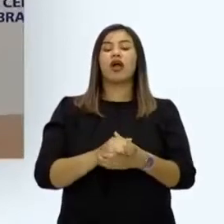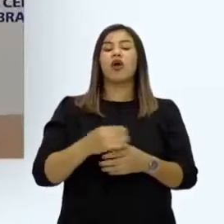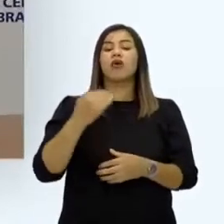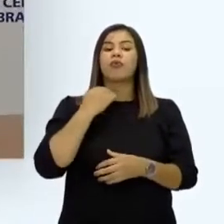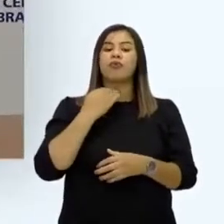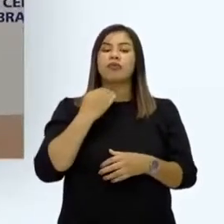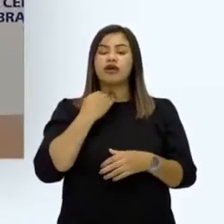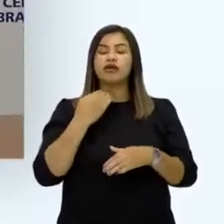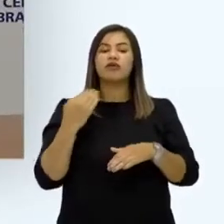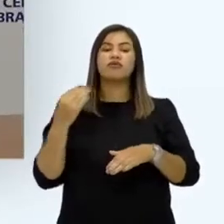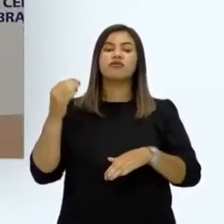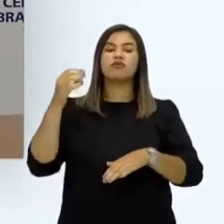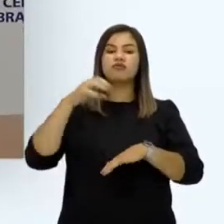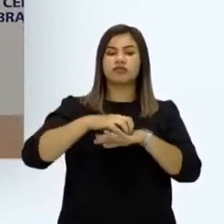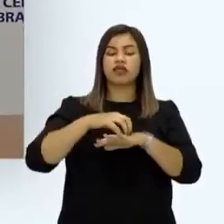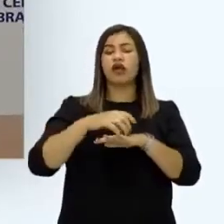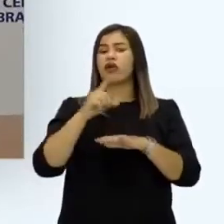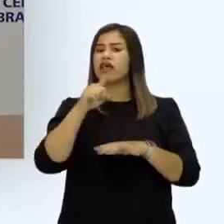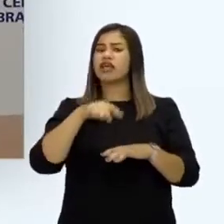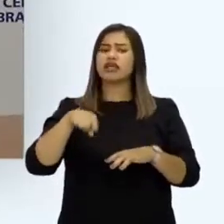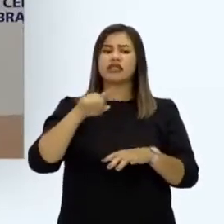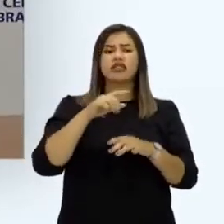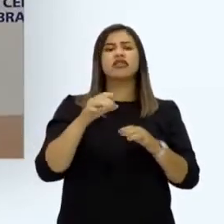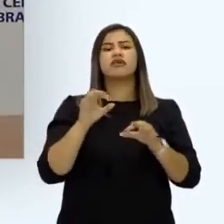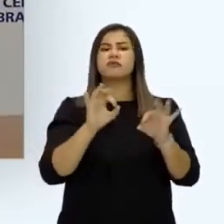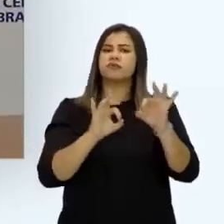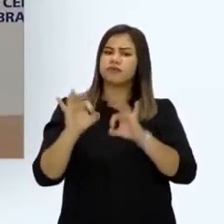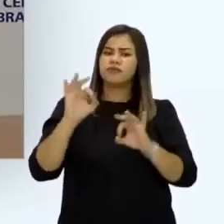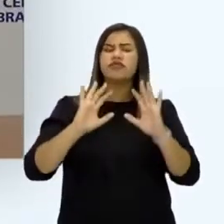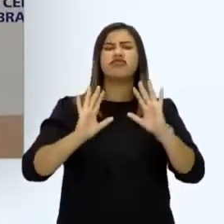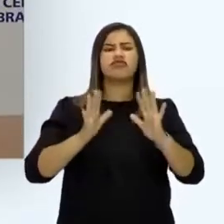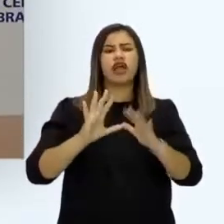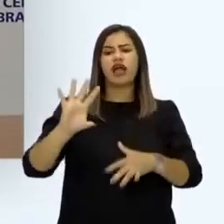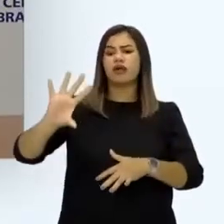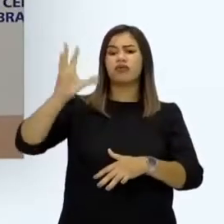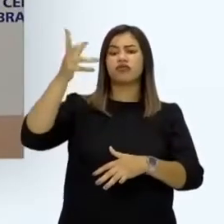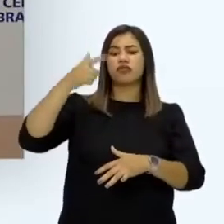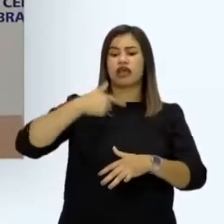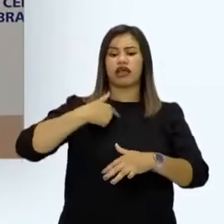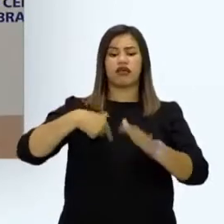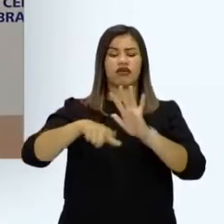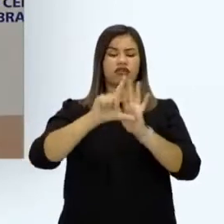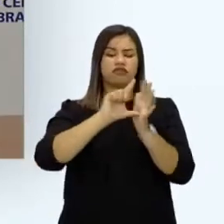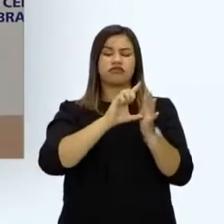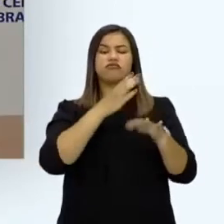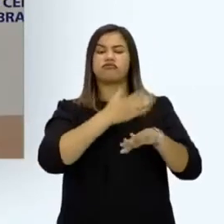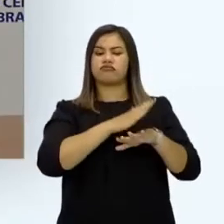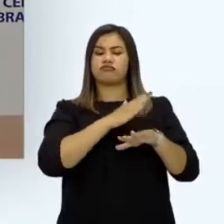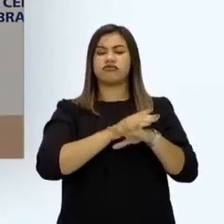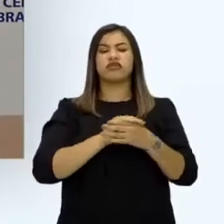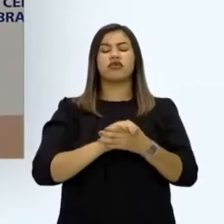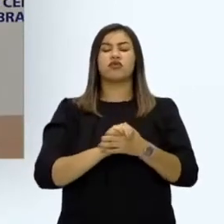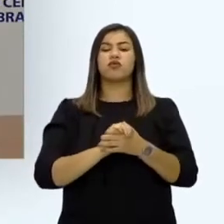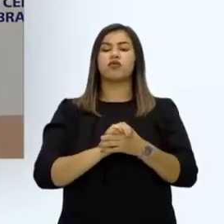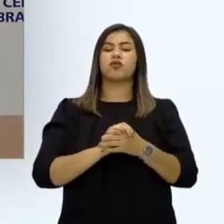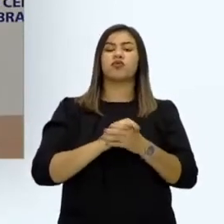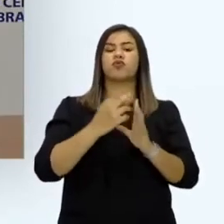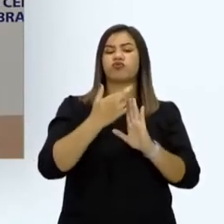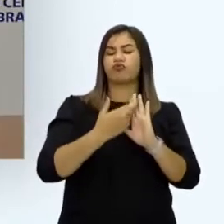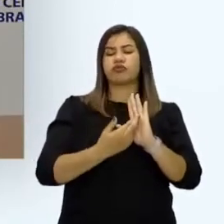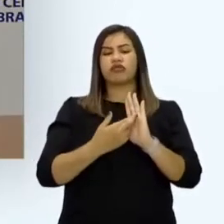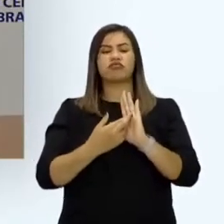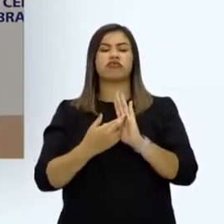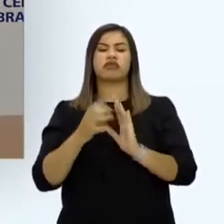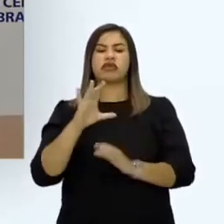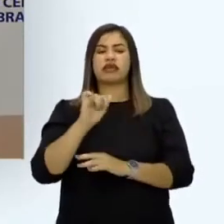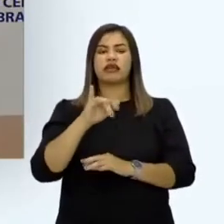preparado para situações dessa natureza, o regime de câmbio flutuante